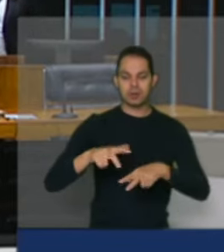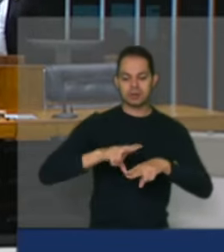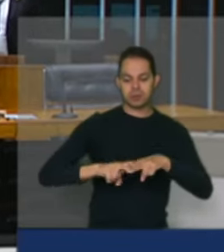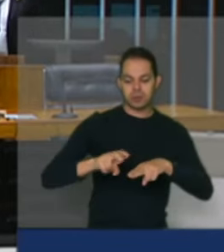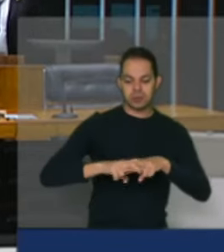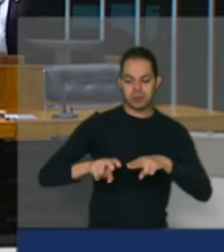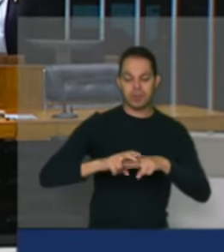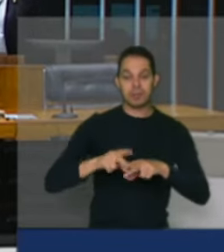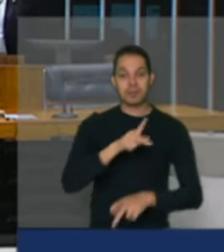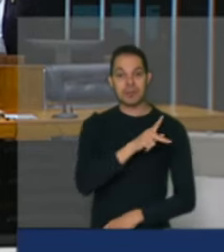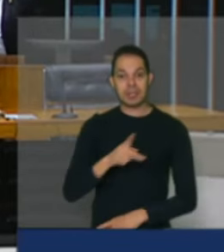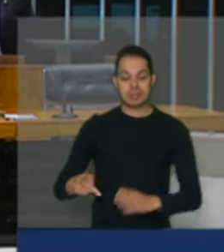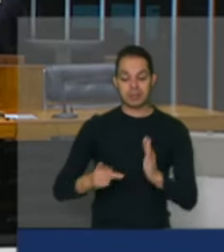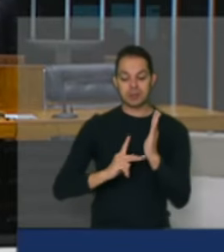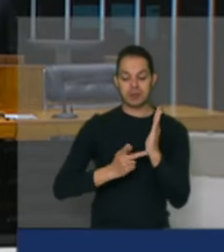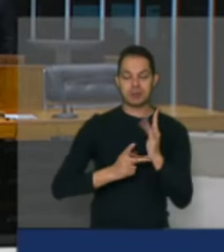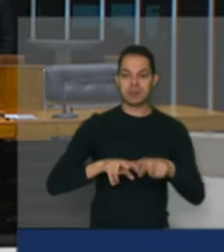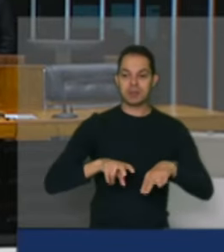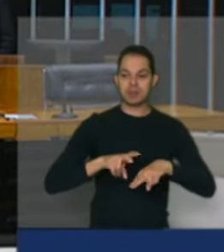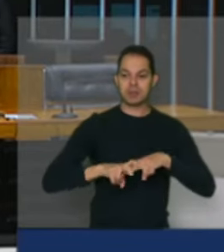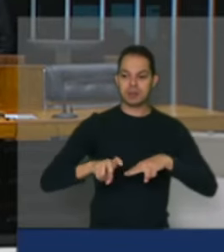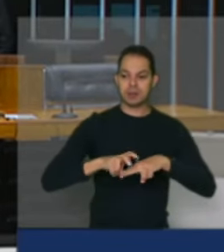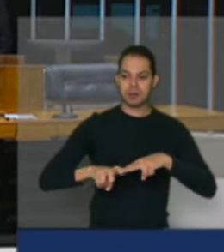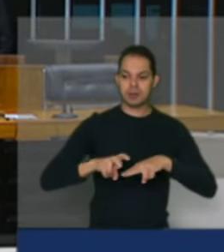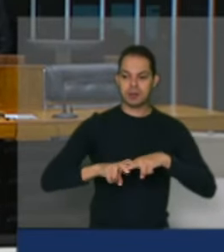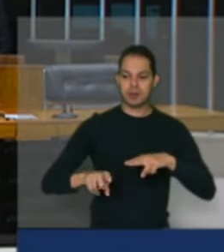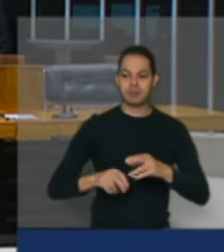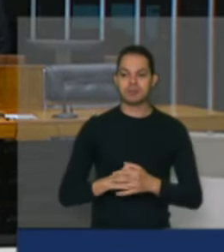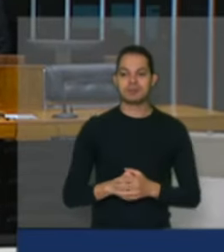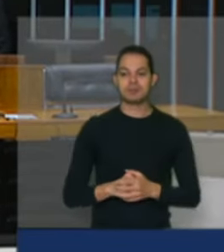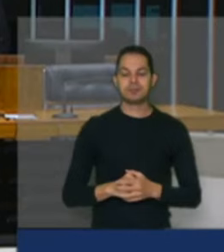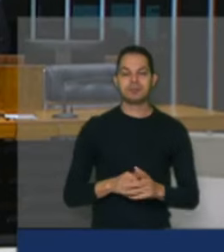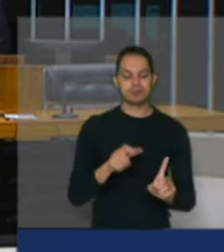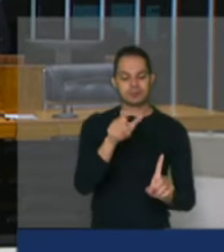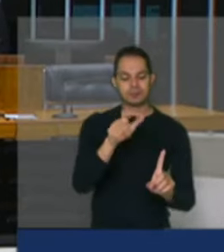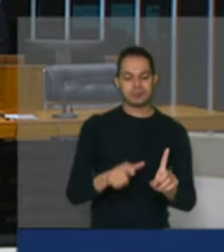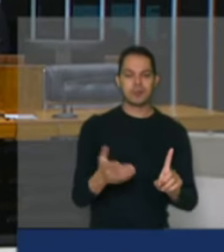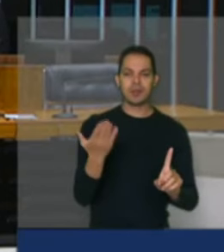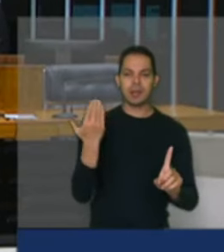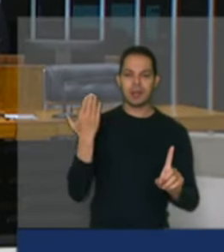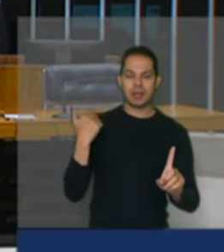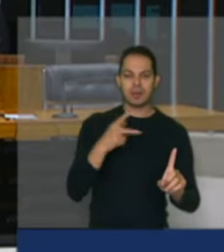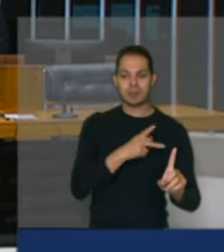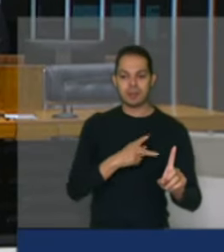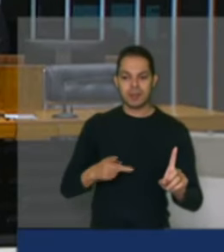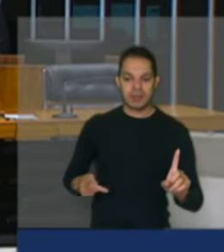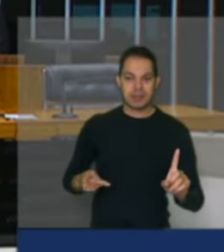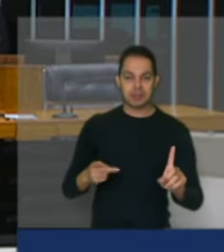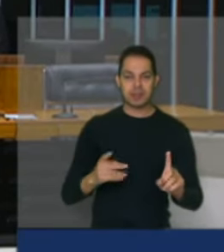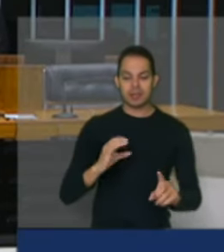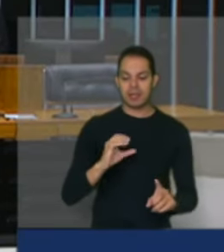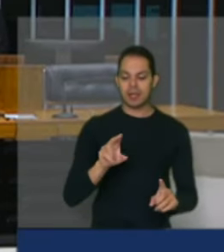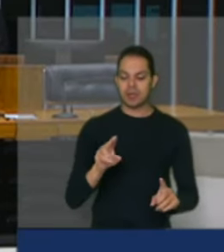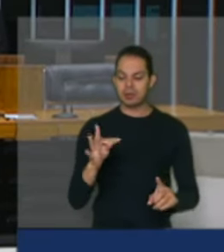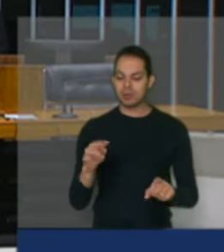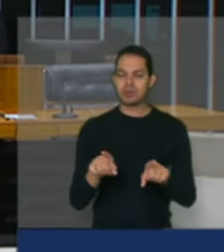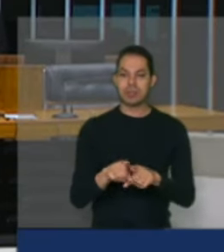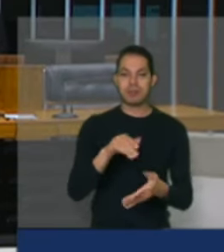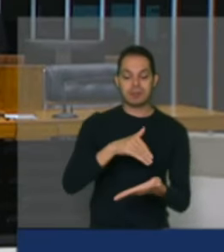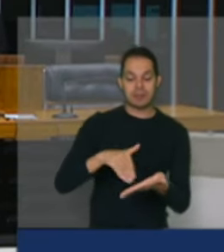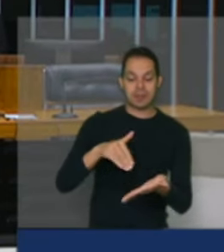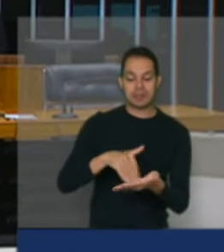metroviários, foi presidente da nossa Central dos Trabalhadores e Trabalhadoras do Brasil, secretário-geral,